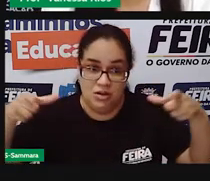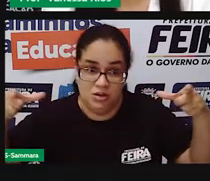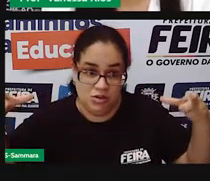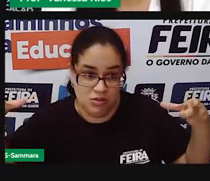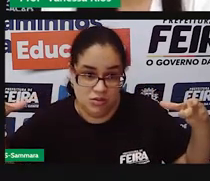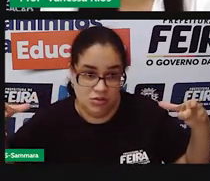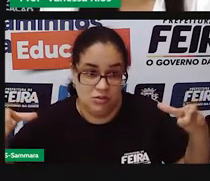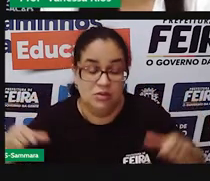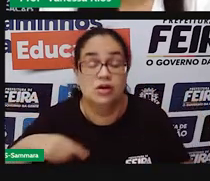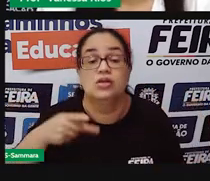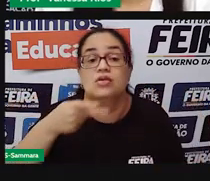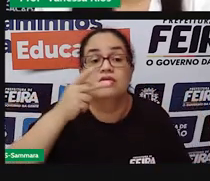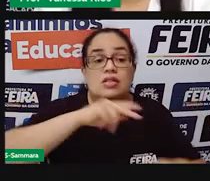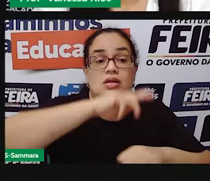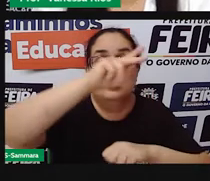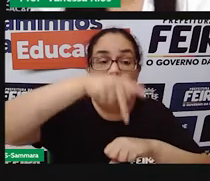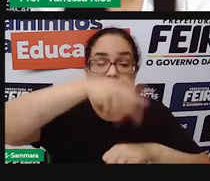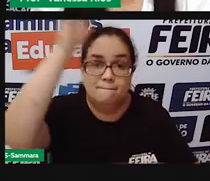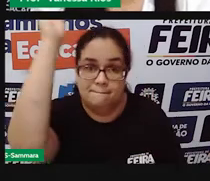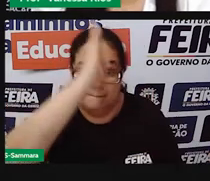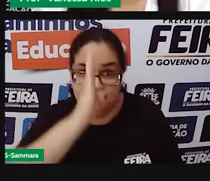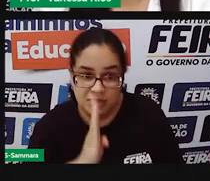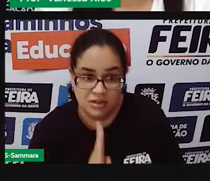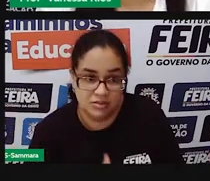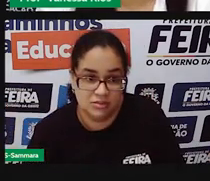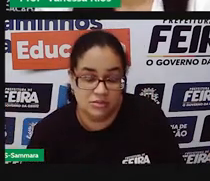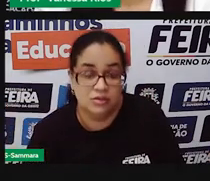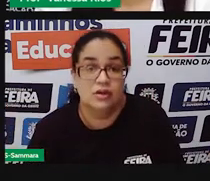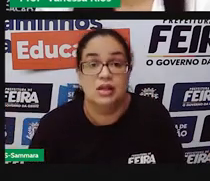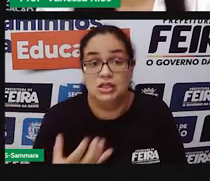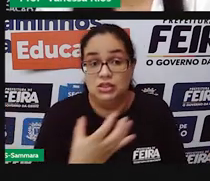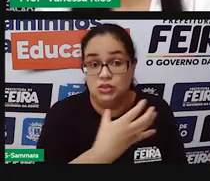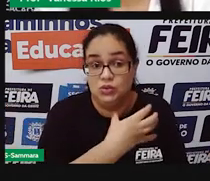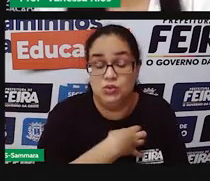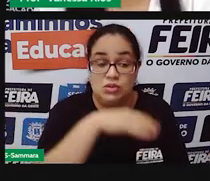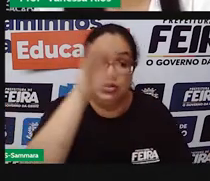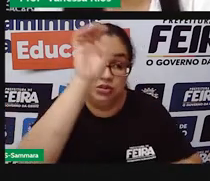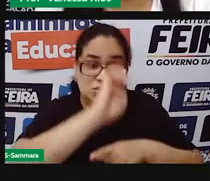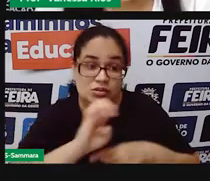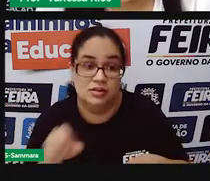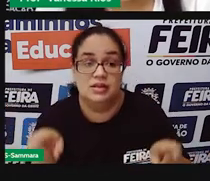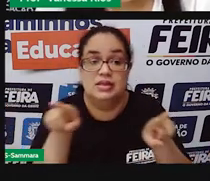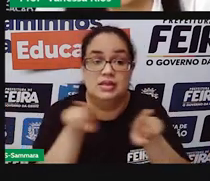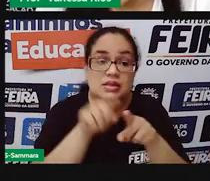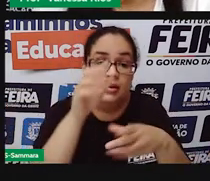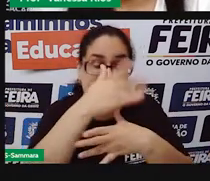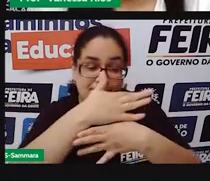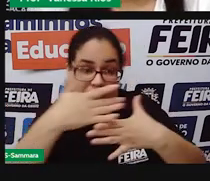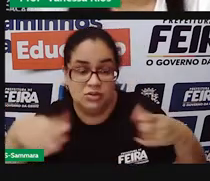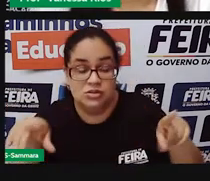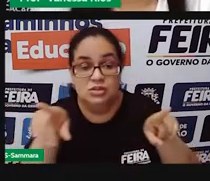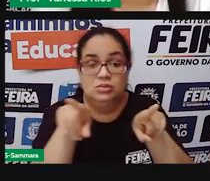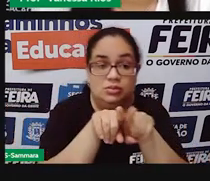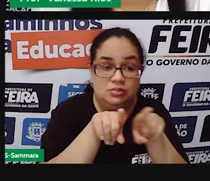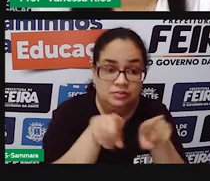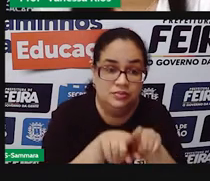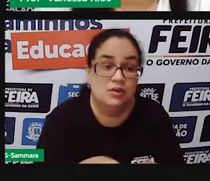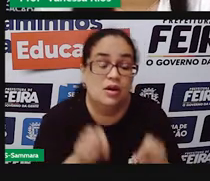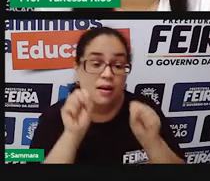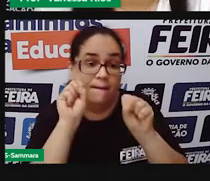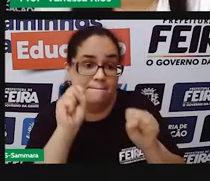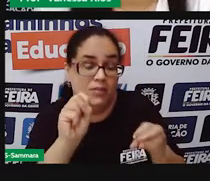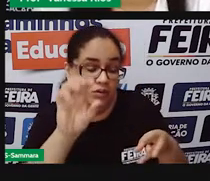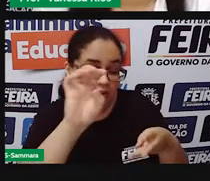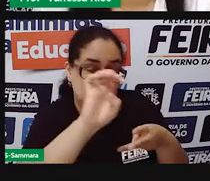quando a gente fala de Brasil, quando a fala de Estado e quando a gente fala de município também. O poder